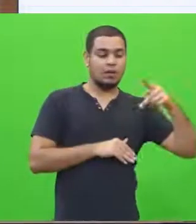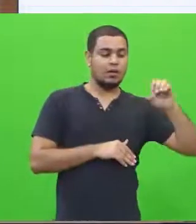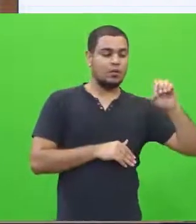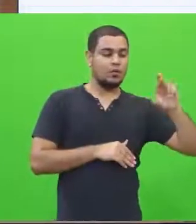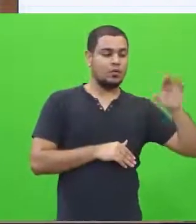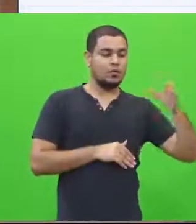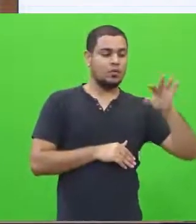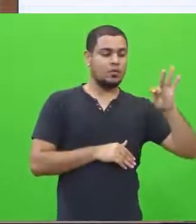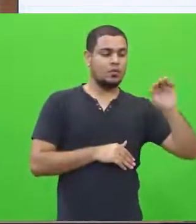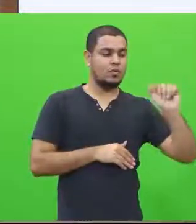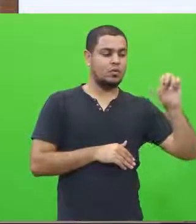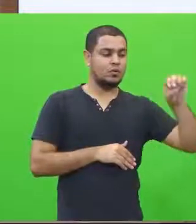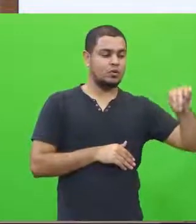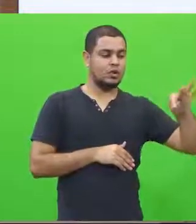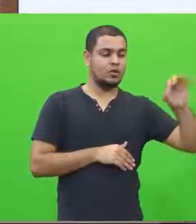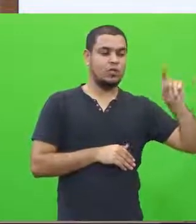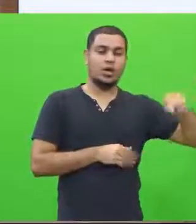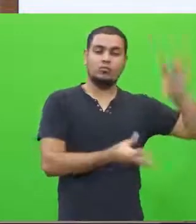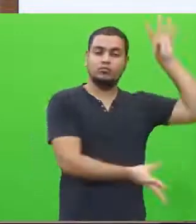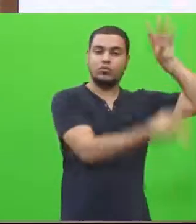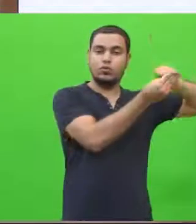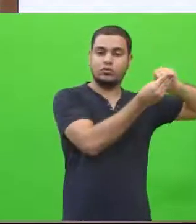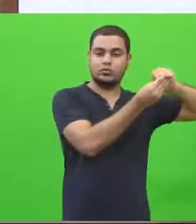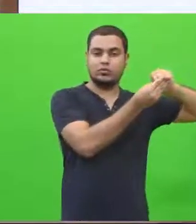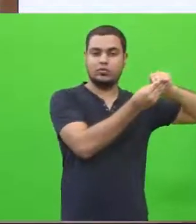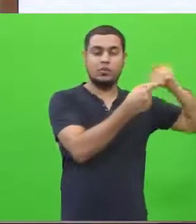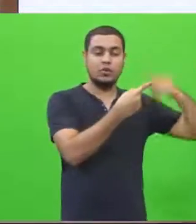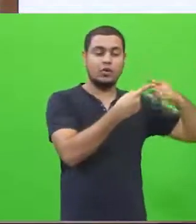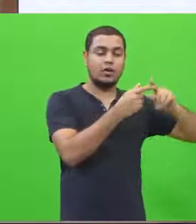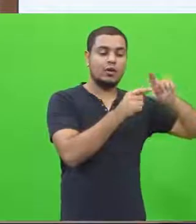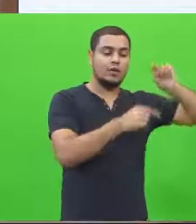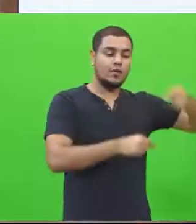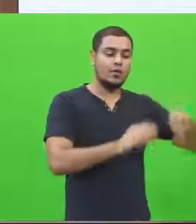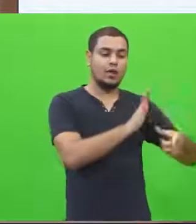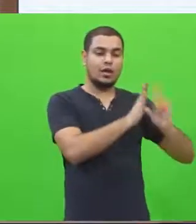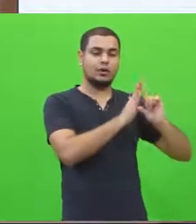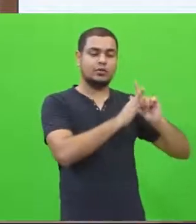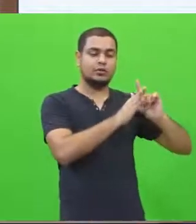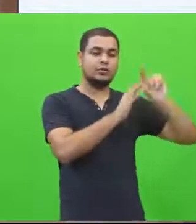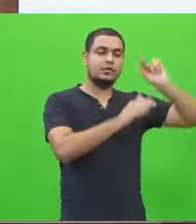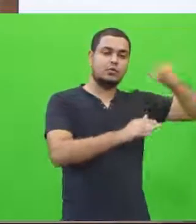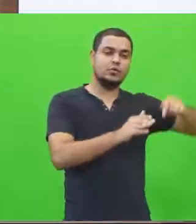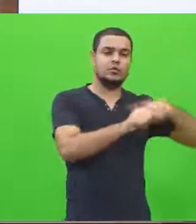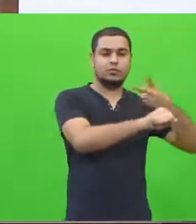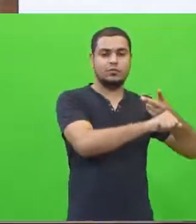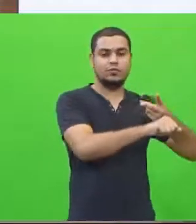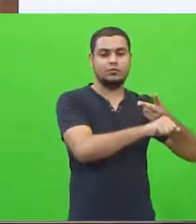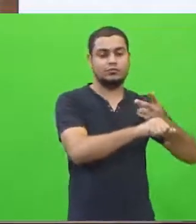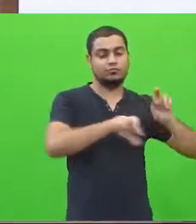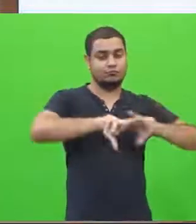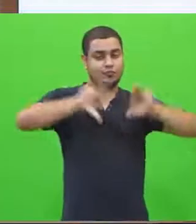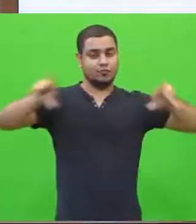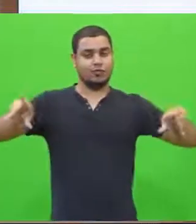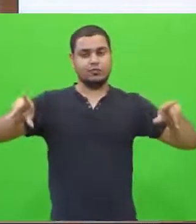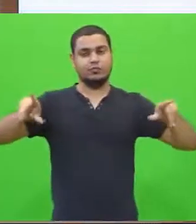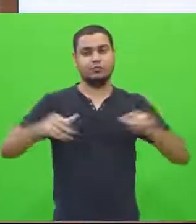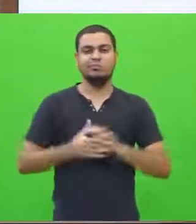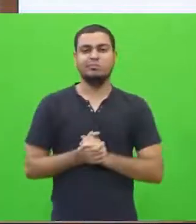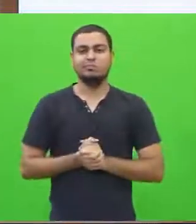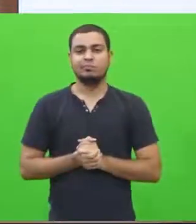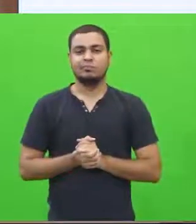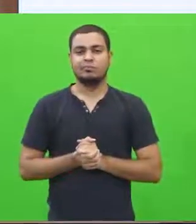dando uma conclusão. Então, uma vírgula antes e uma vírgula depois. Será que eu analiso esses aspectos da regra de pontuação?